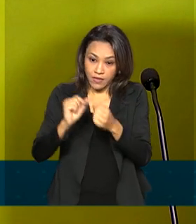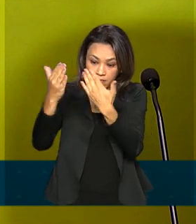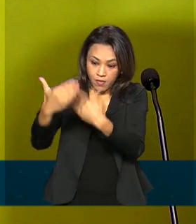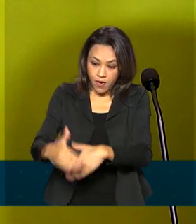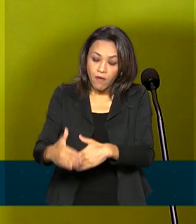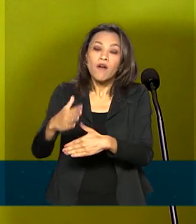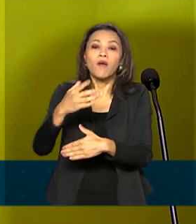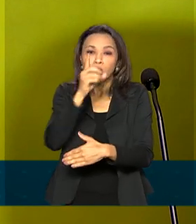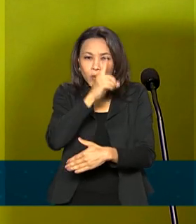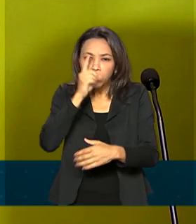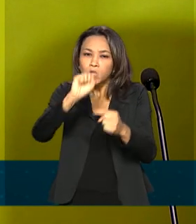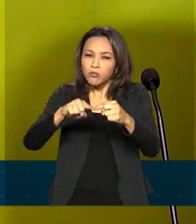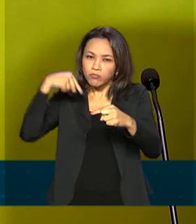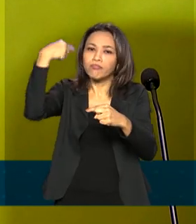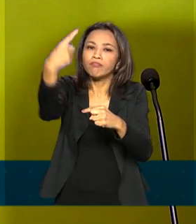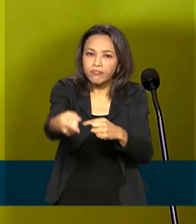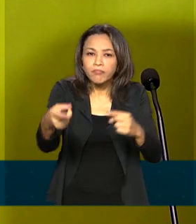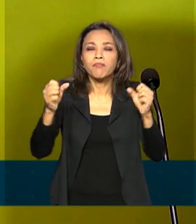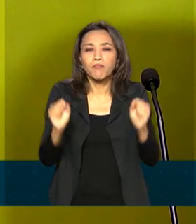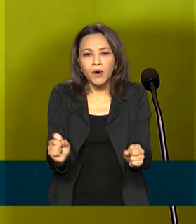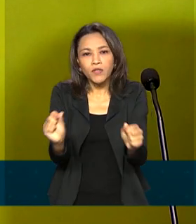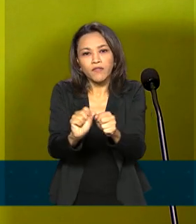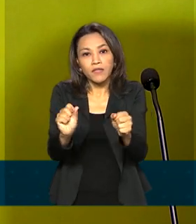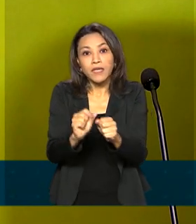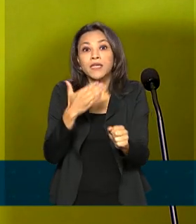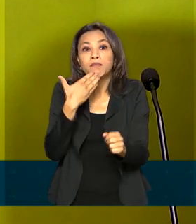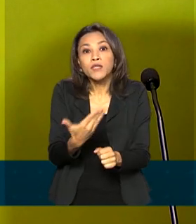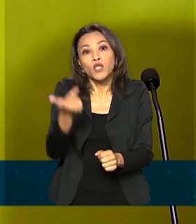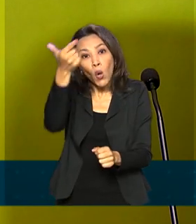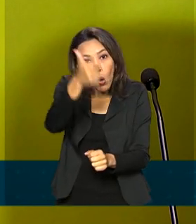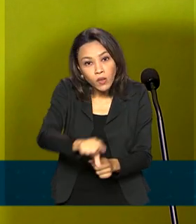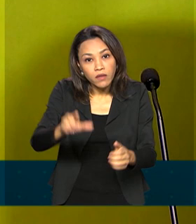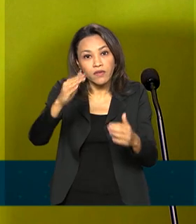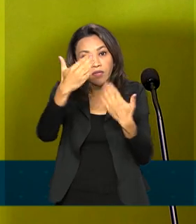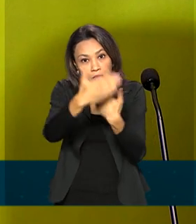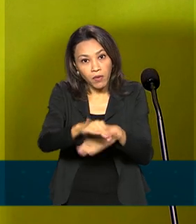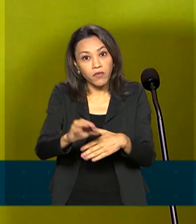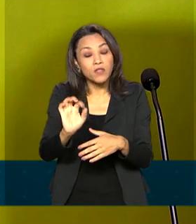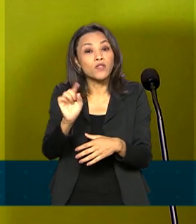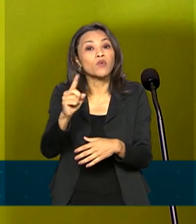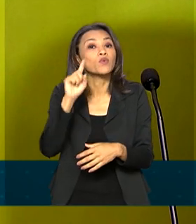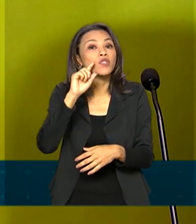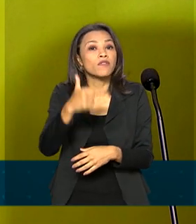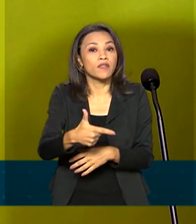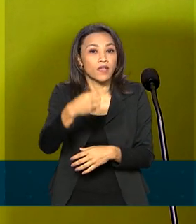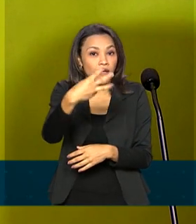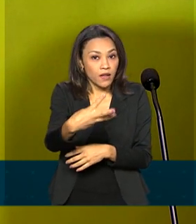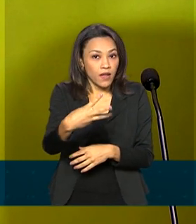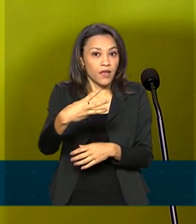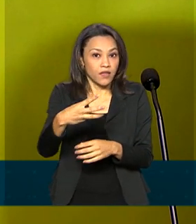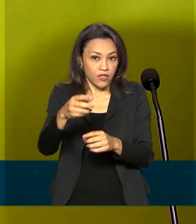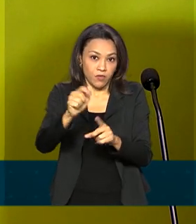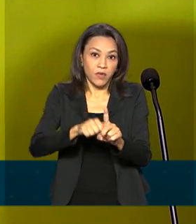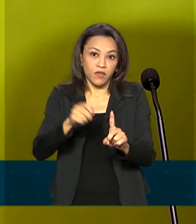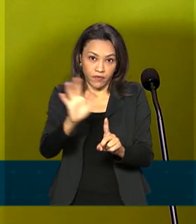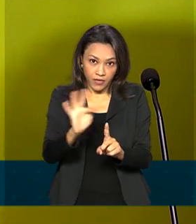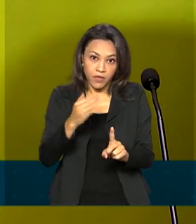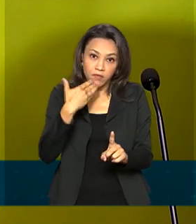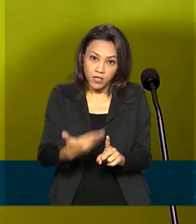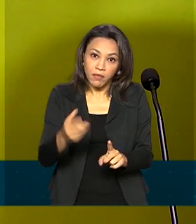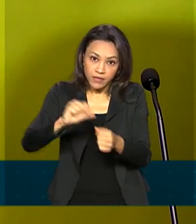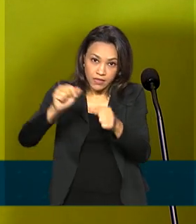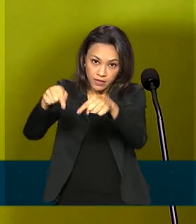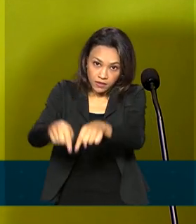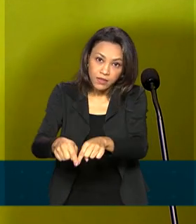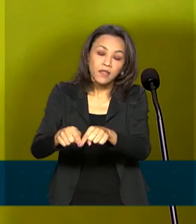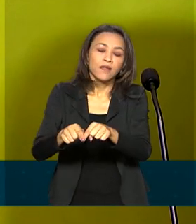a prova no domingo que vem e pedir a replicação só para o primeiro dia de prova, no dia 23 de fevereiro. Mas, se ele quiser, ele